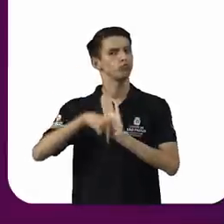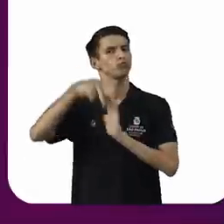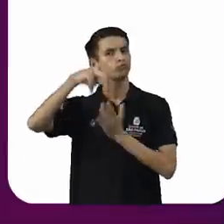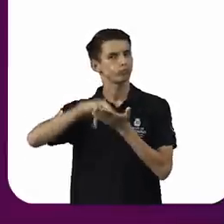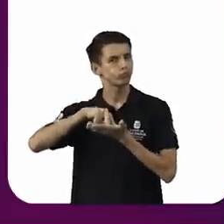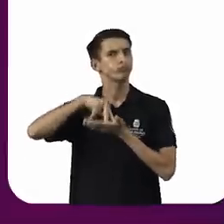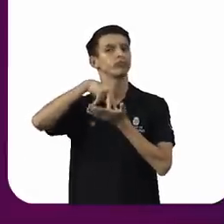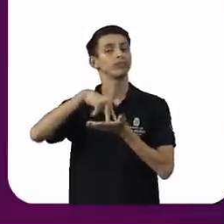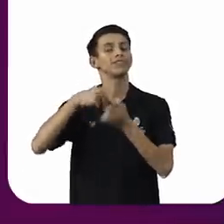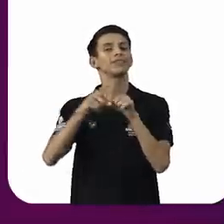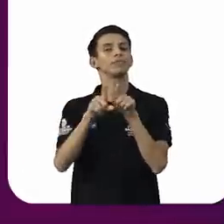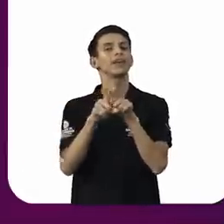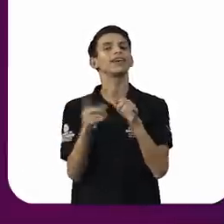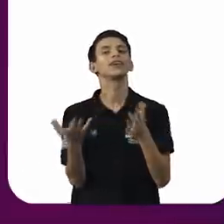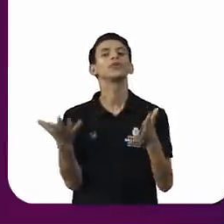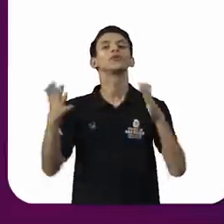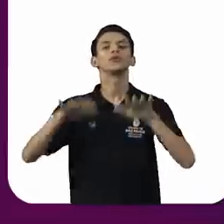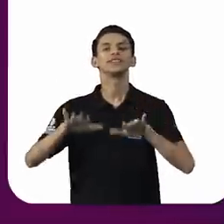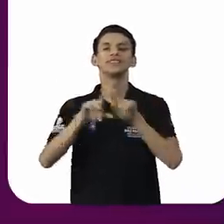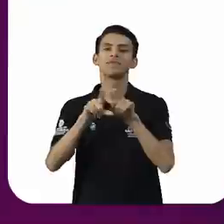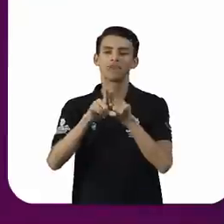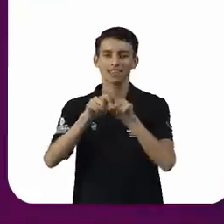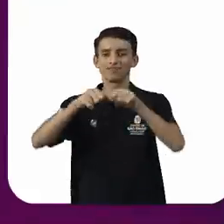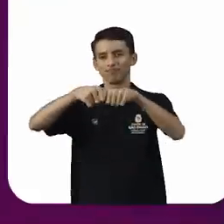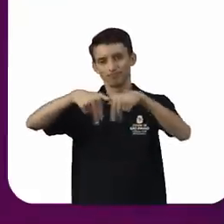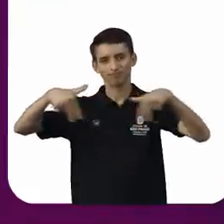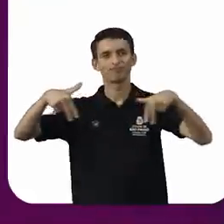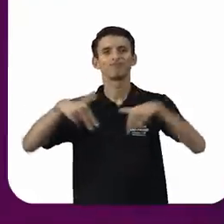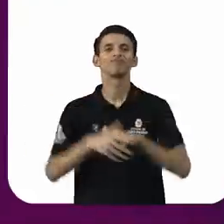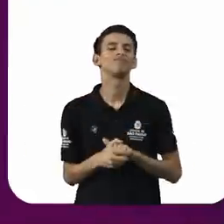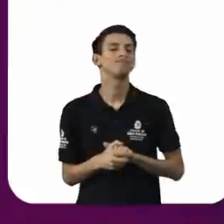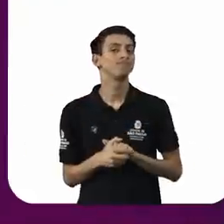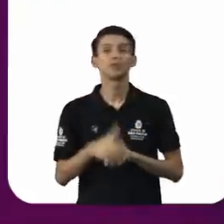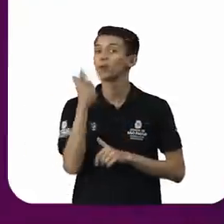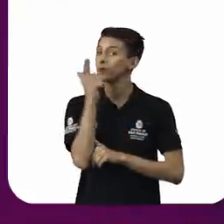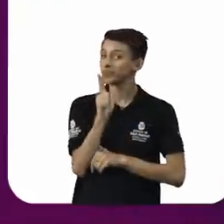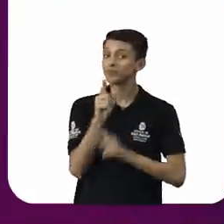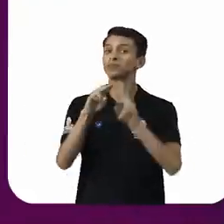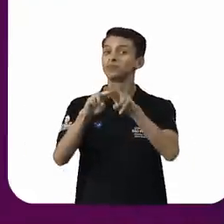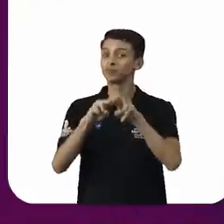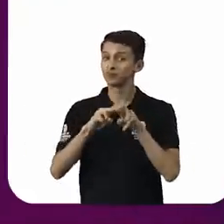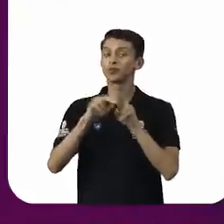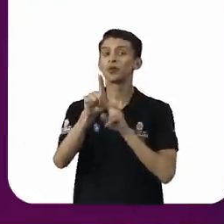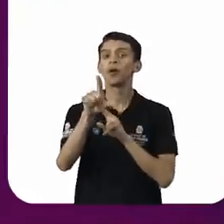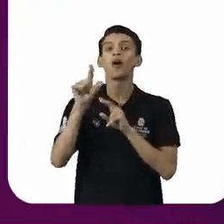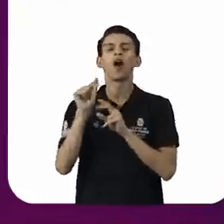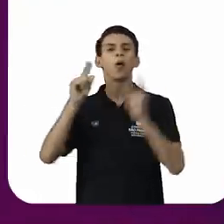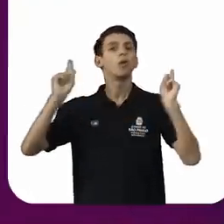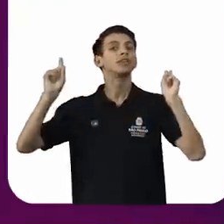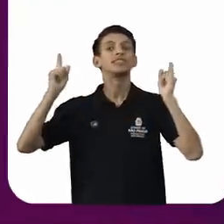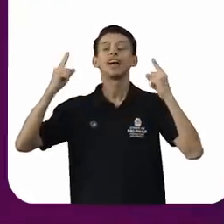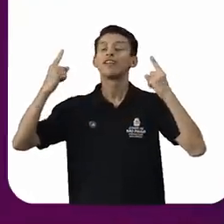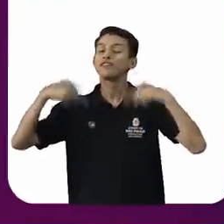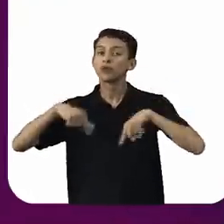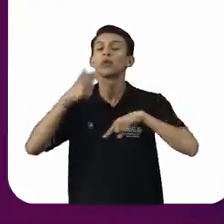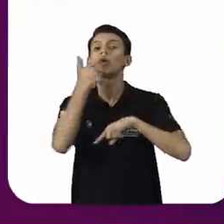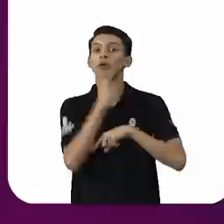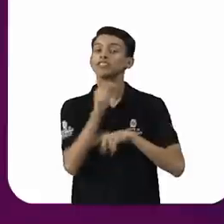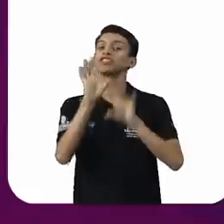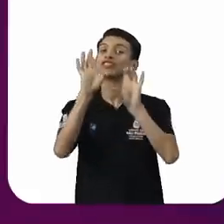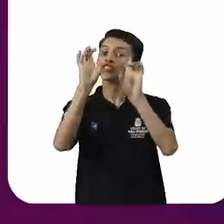inclusivo e diverso. E, para tanto, o tribunal elegeu o desafio de promover a garantia dos direitos